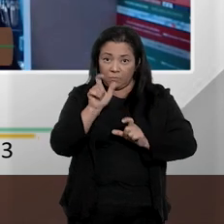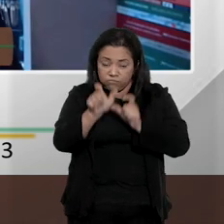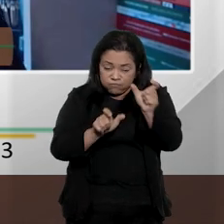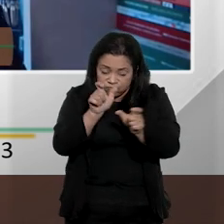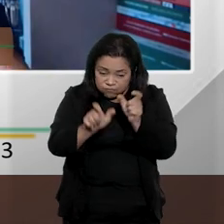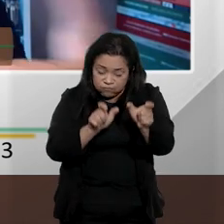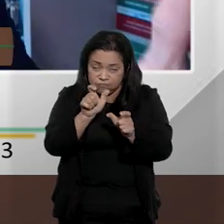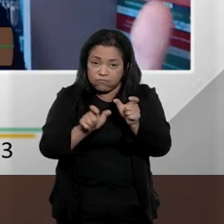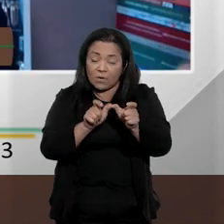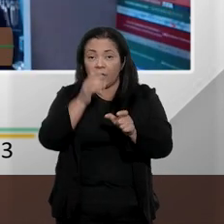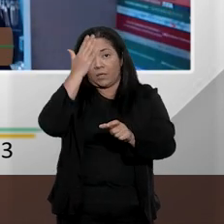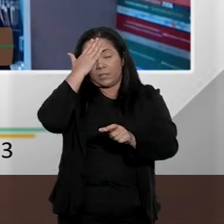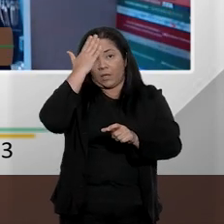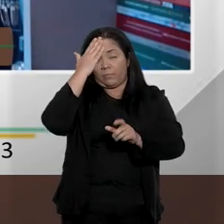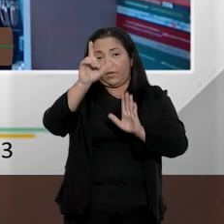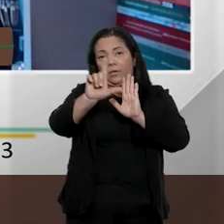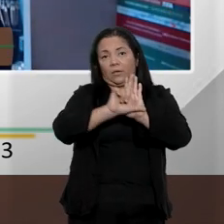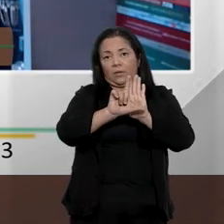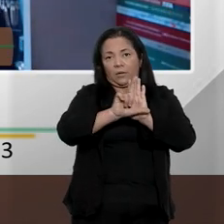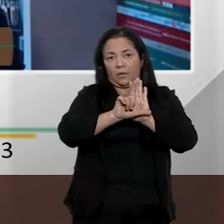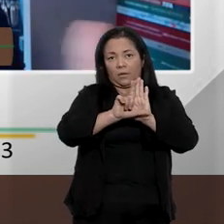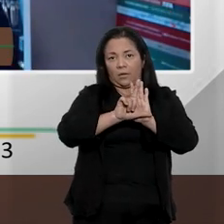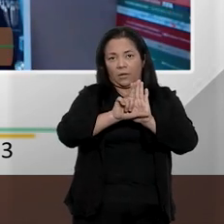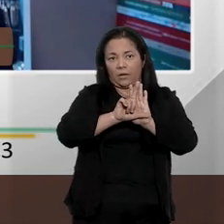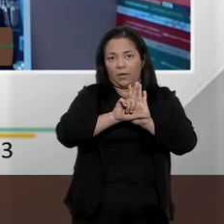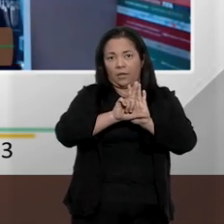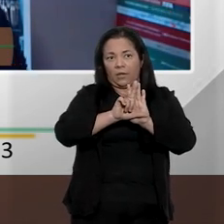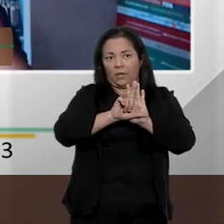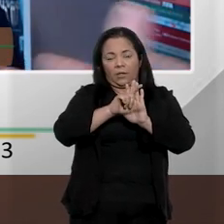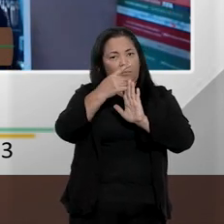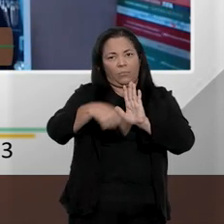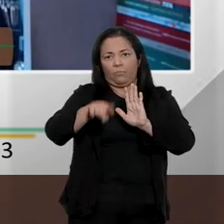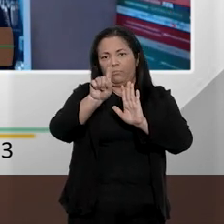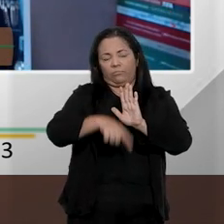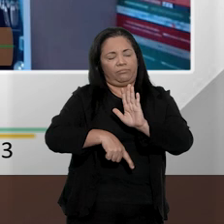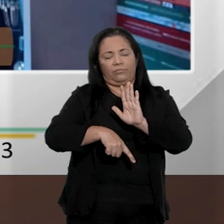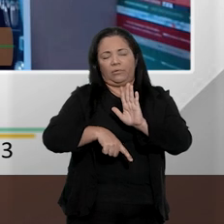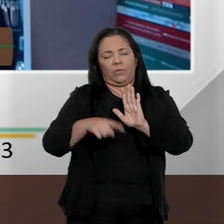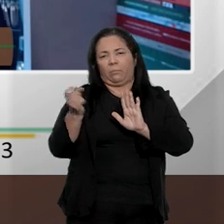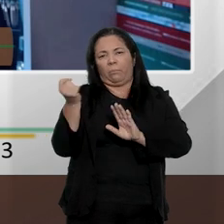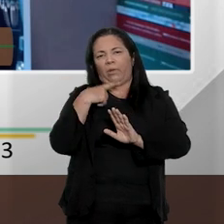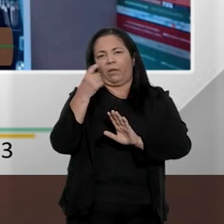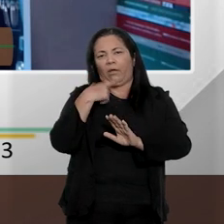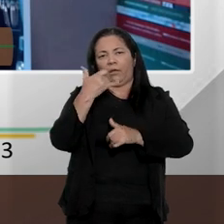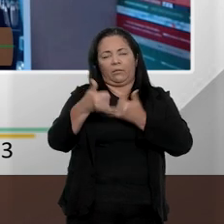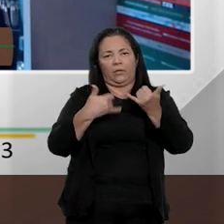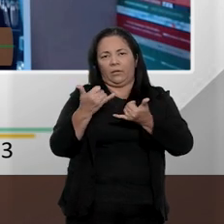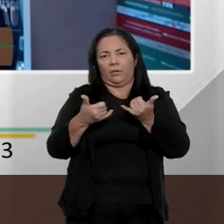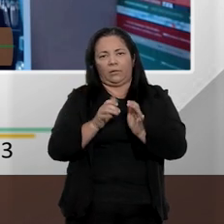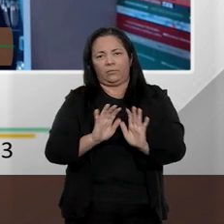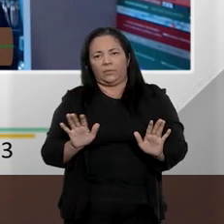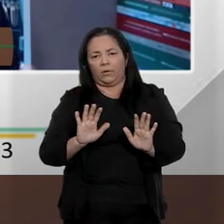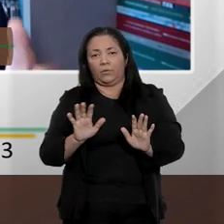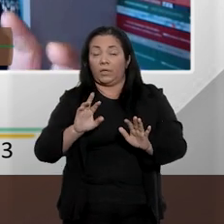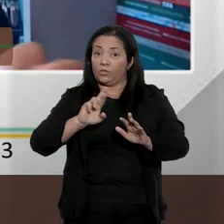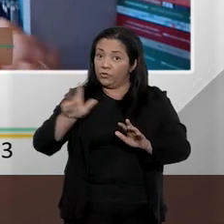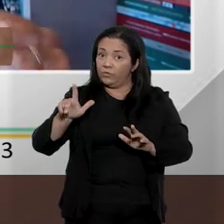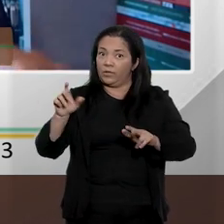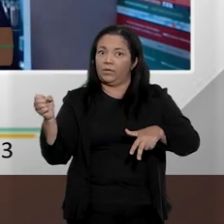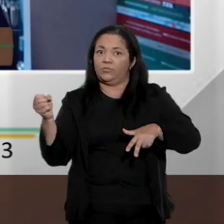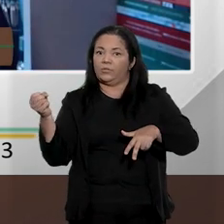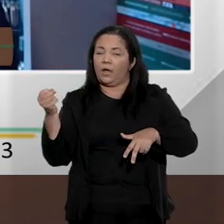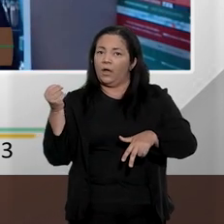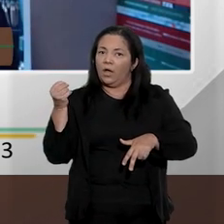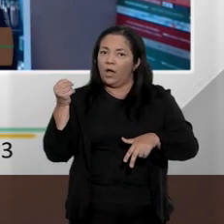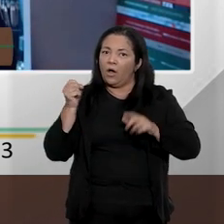a lei como uma tentativa de brincar, uma tentativa de fazer um gracejo, e não propriamente uma ofensa. Então, a lei